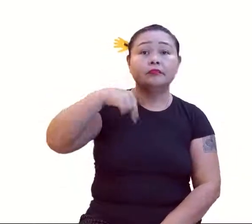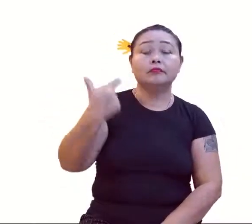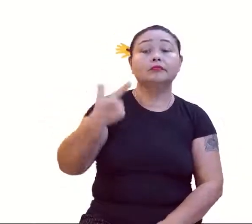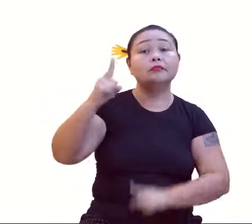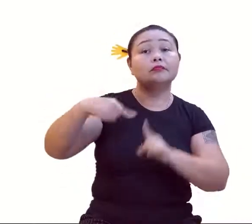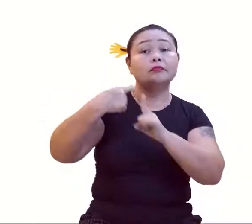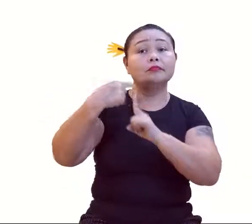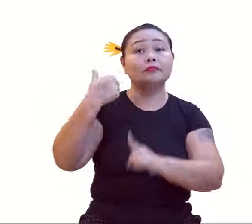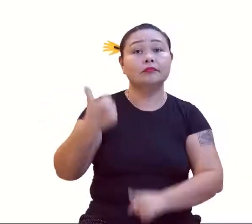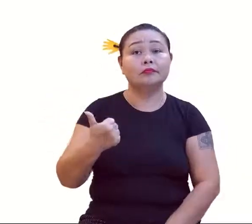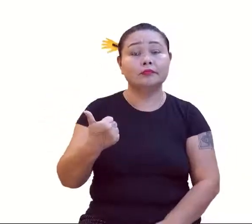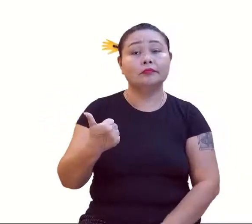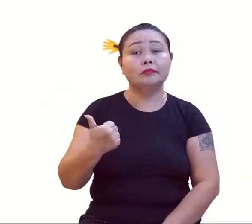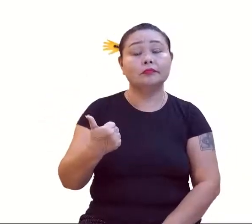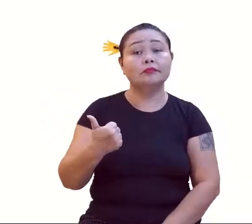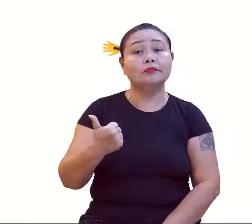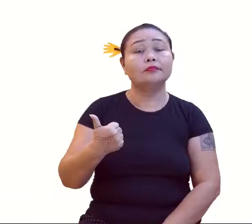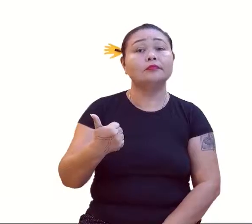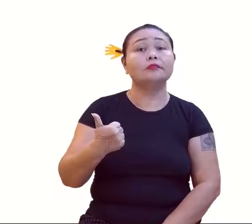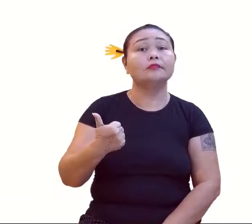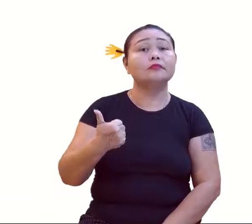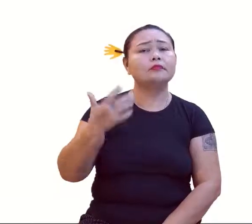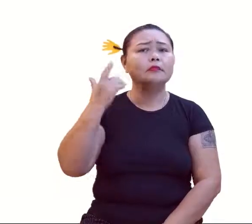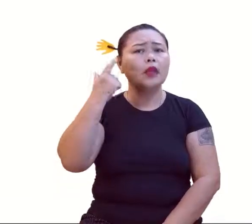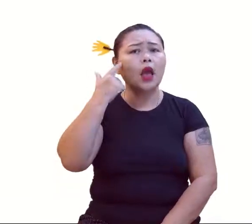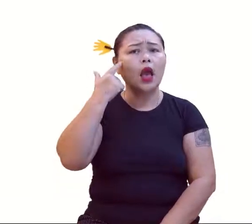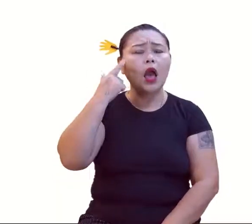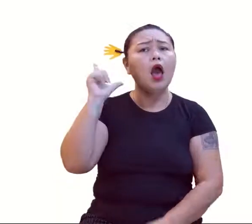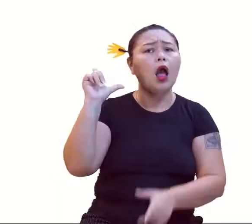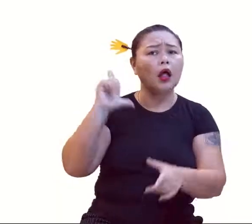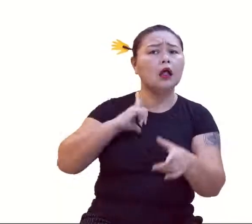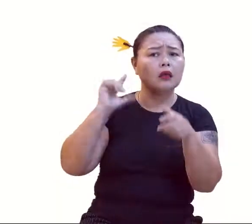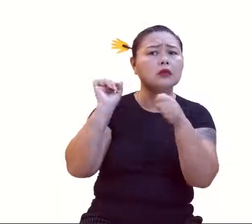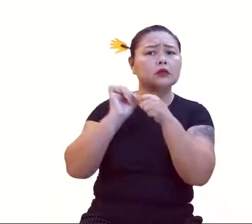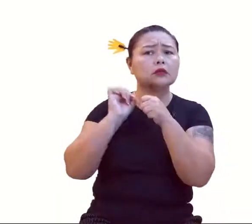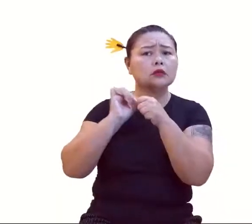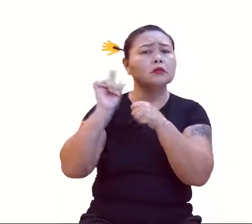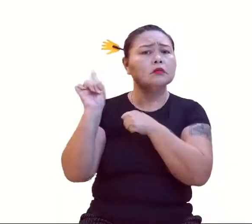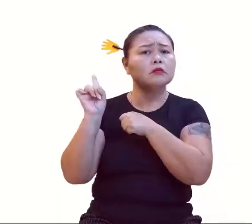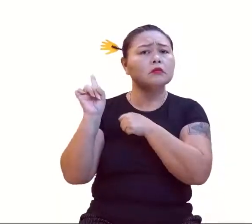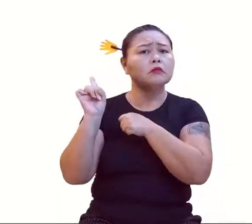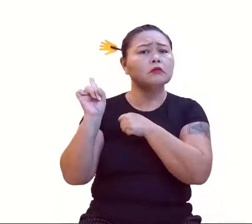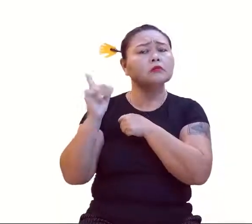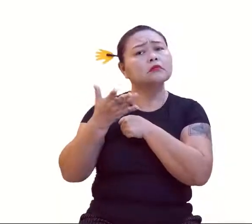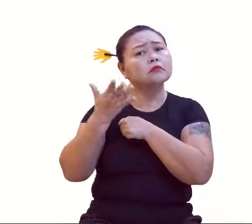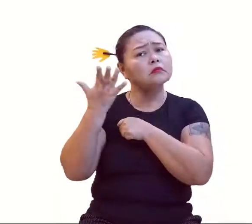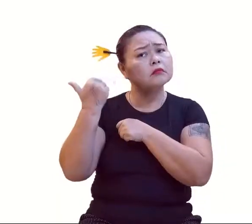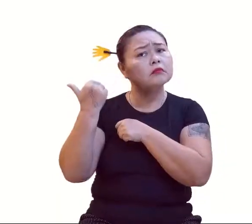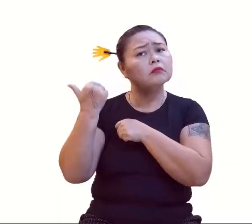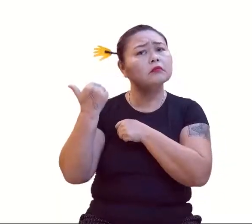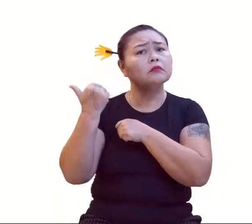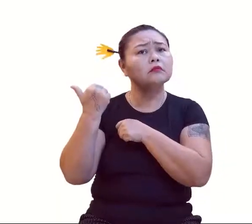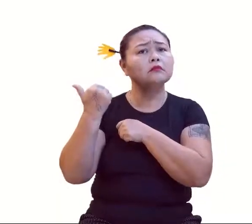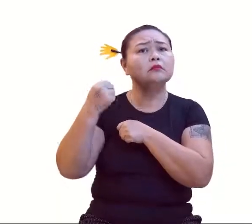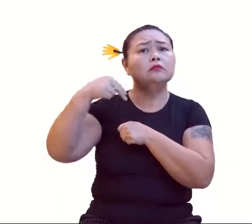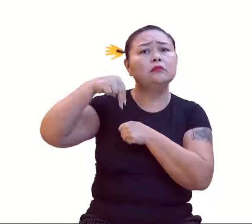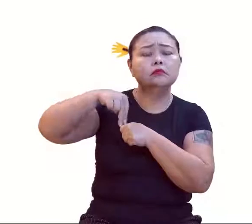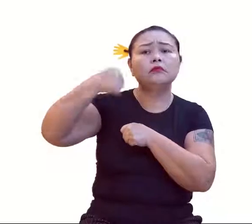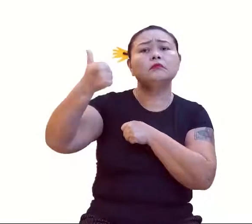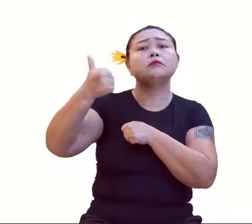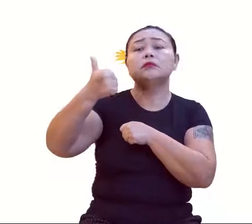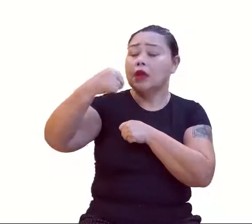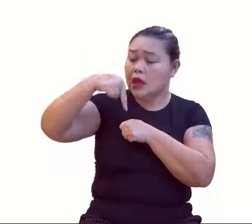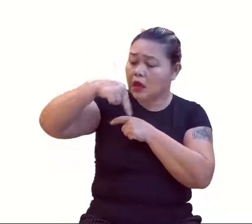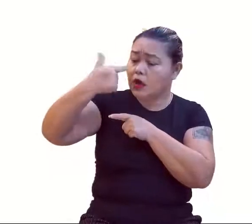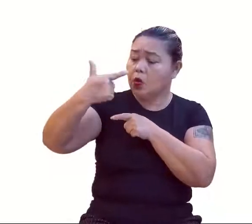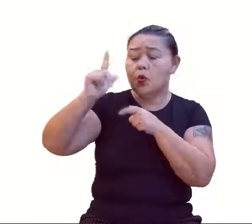mais 1. Vamos ver. Eu acho que ia ter que fazer. Ah, então vamos ver. Olha lá. n ao quadrado começou com 0,